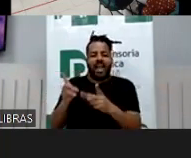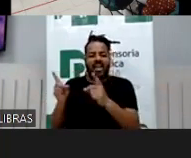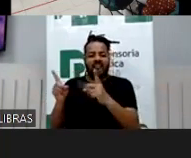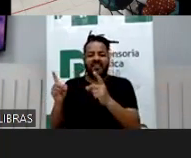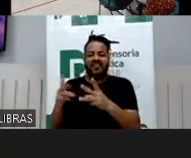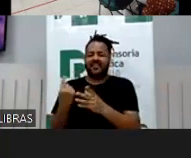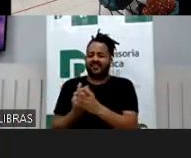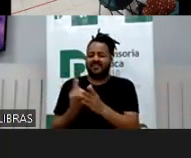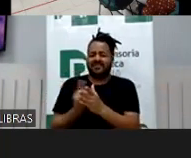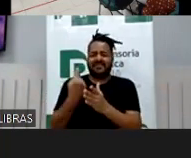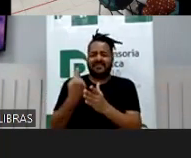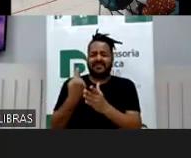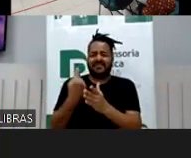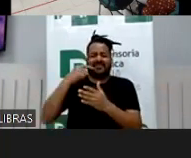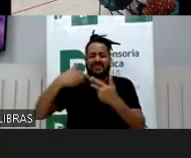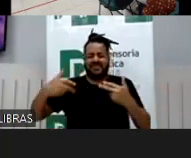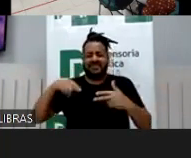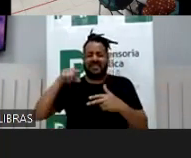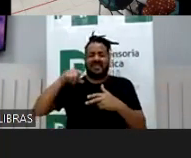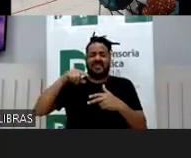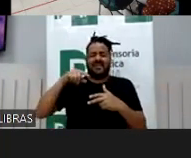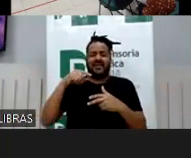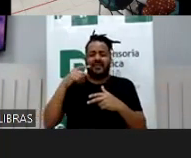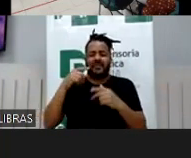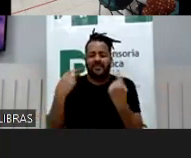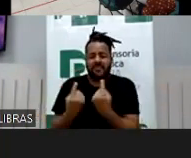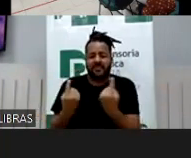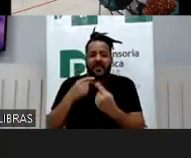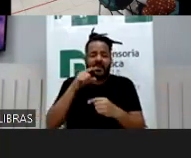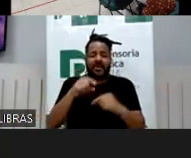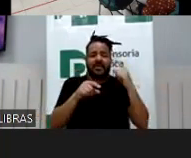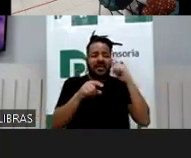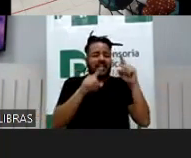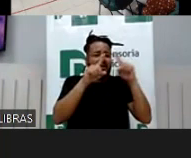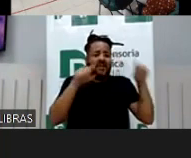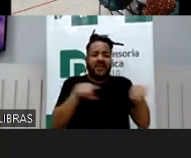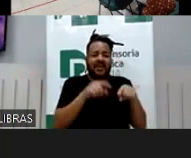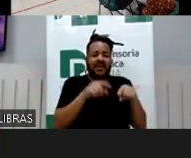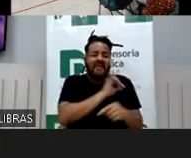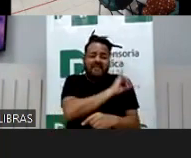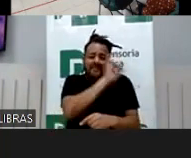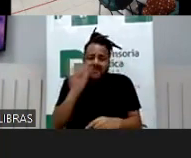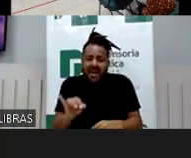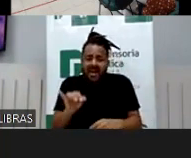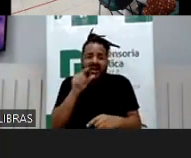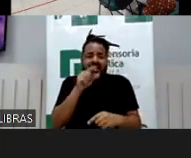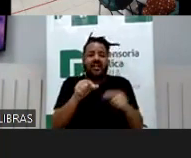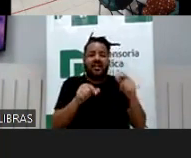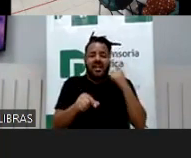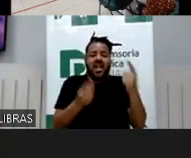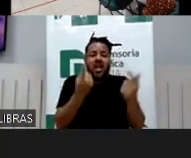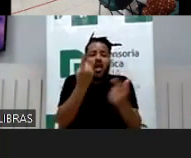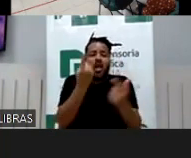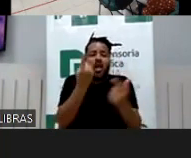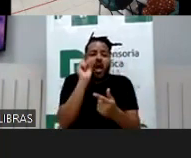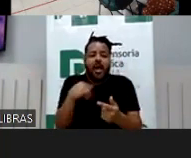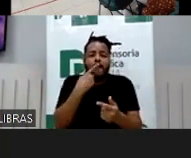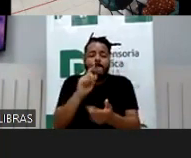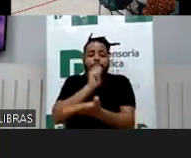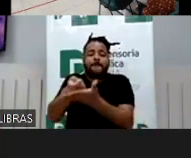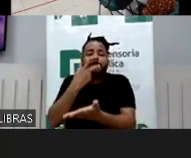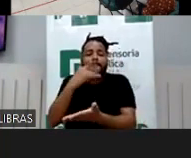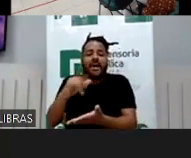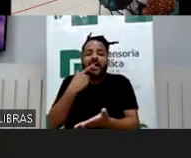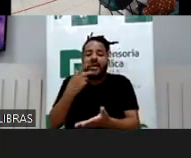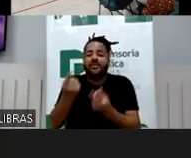Deus. A história da pirâmide, não tive coragem, Diana, de contar a ele até agora que uma pessoa me procurou dizendo eu investi com seu pai e não recebi o retorno